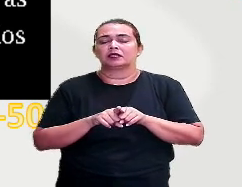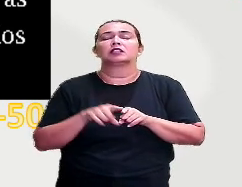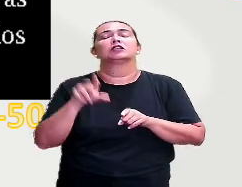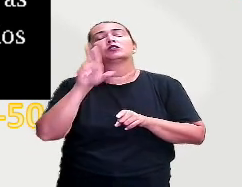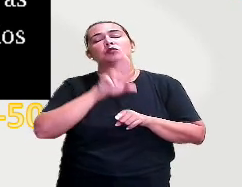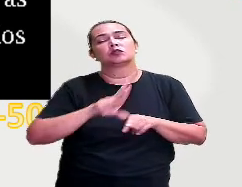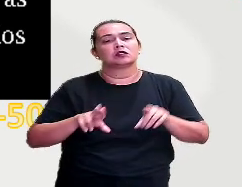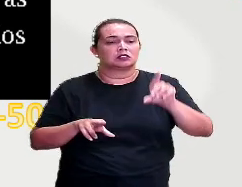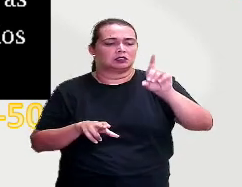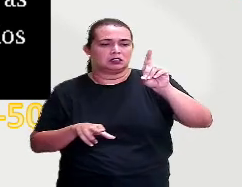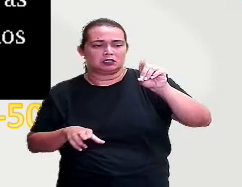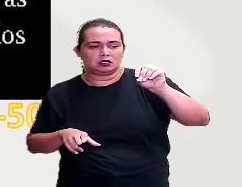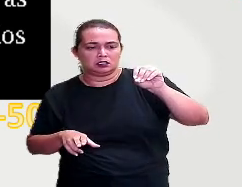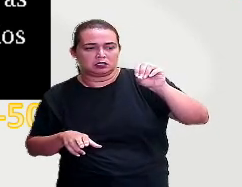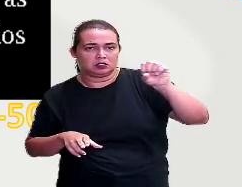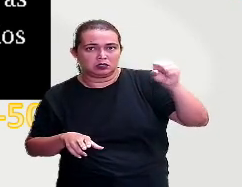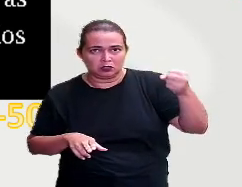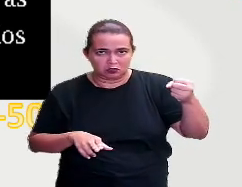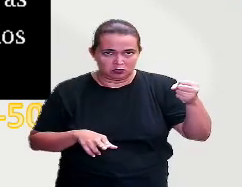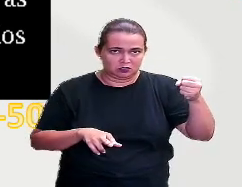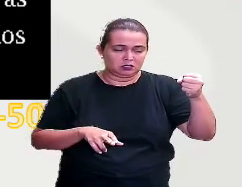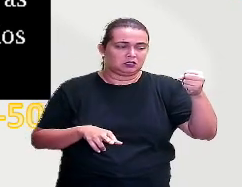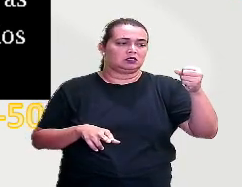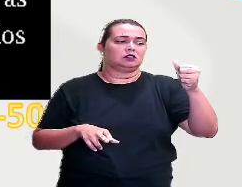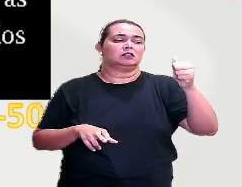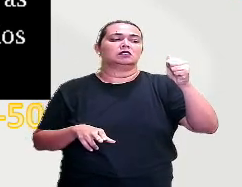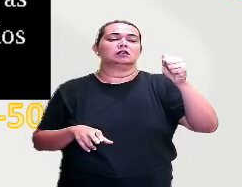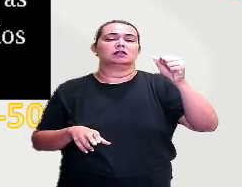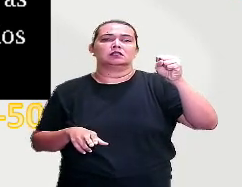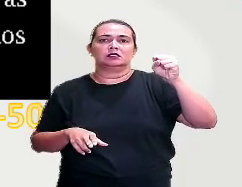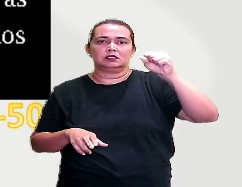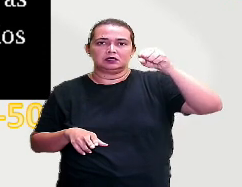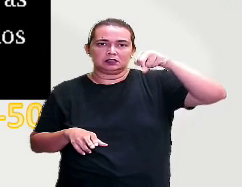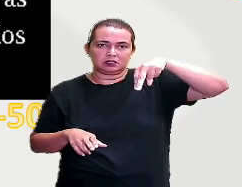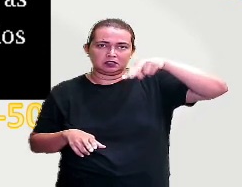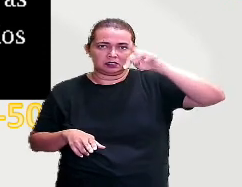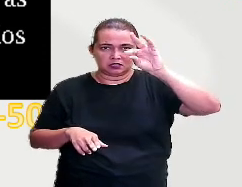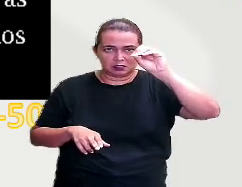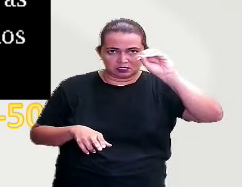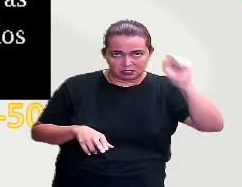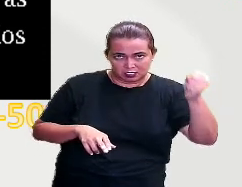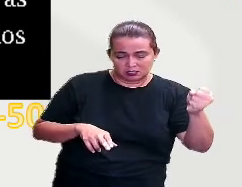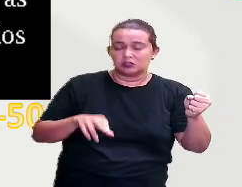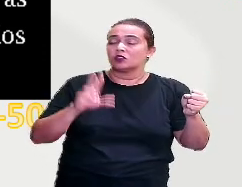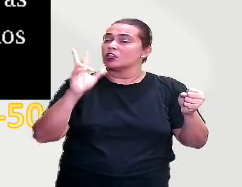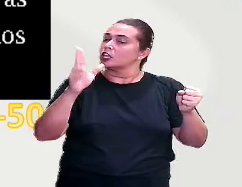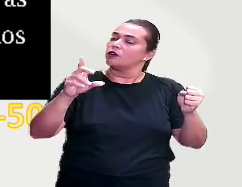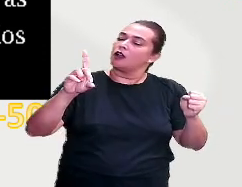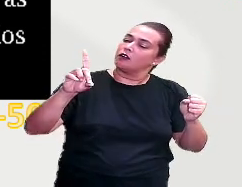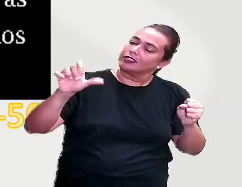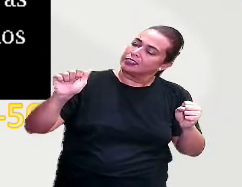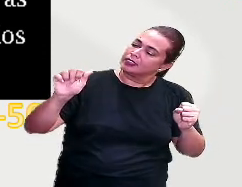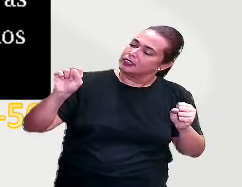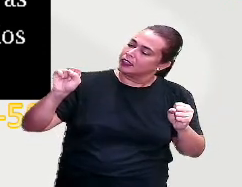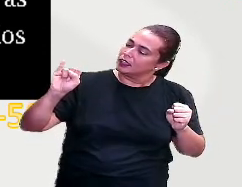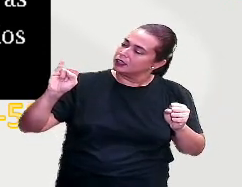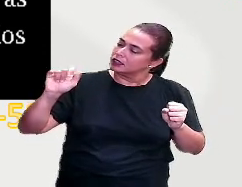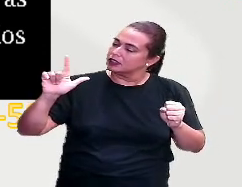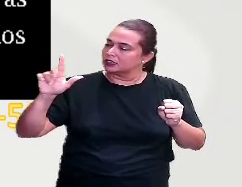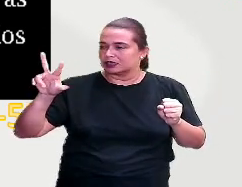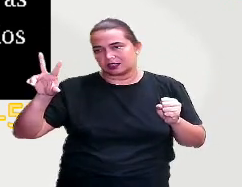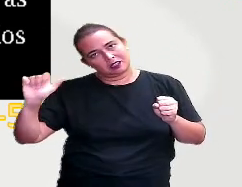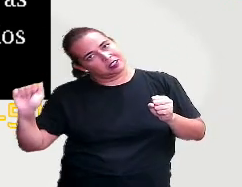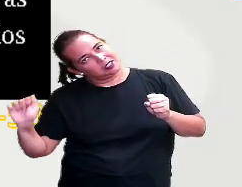santos. Assim como tem o da Silva, né? Tem o Dois Santos. E o que vem santo? De onde vem isso? Vem de uma origem de